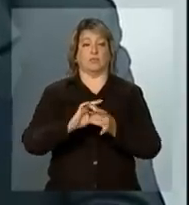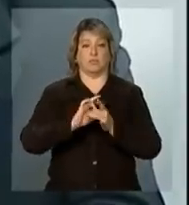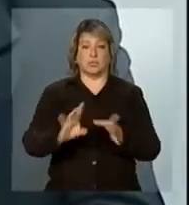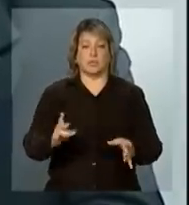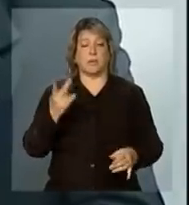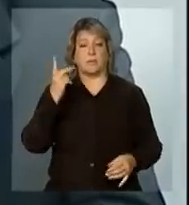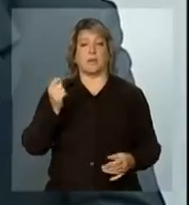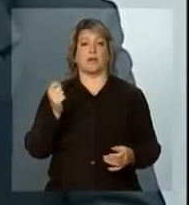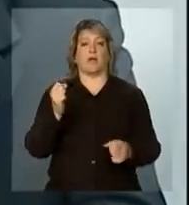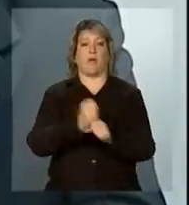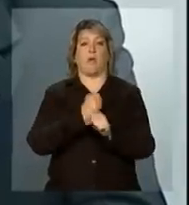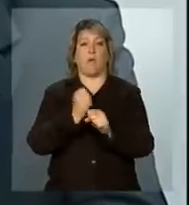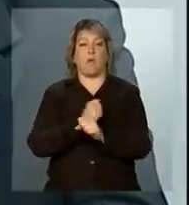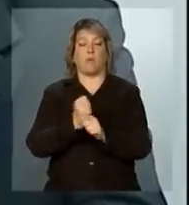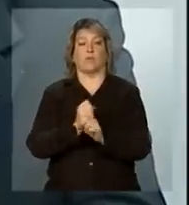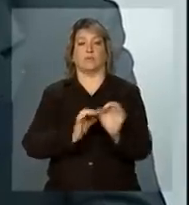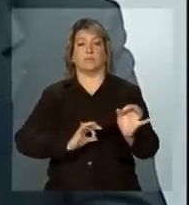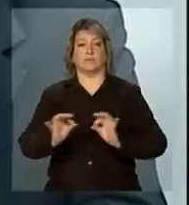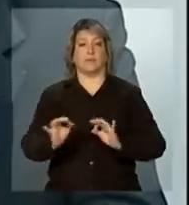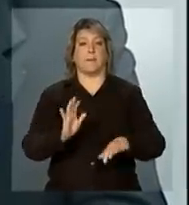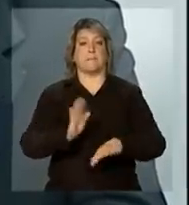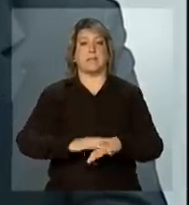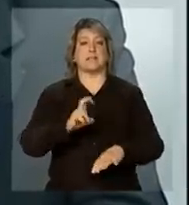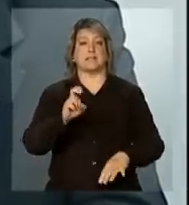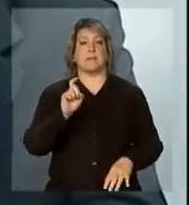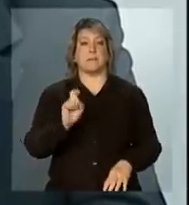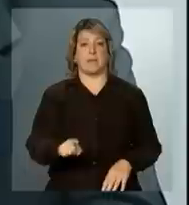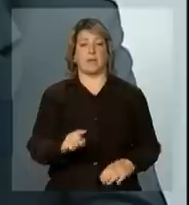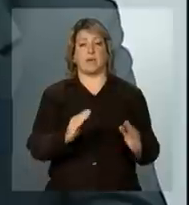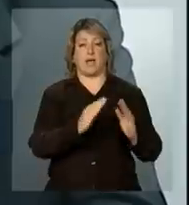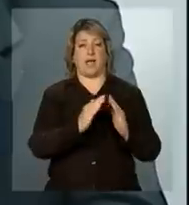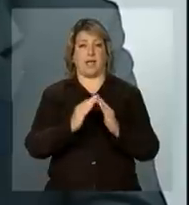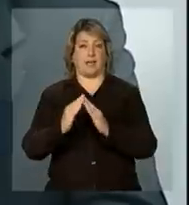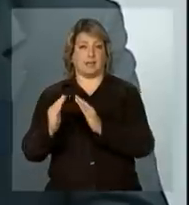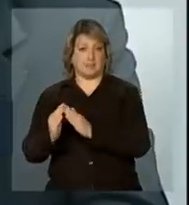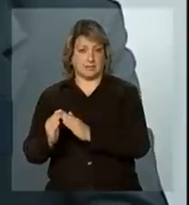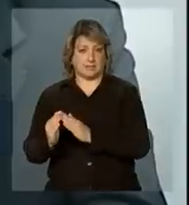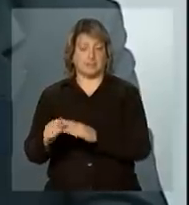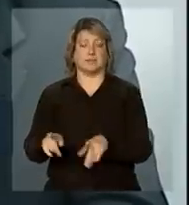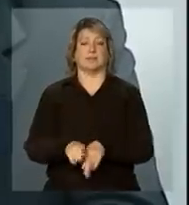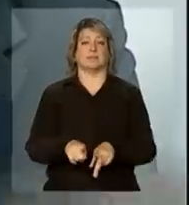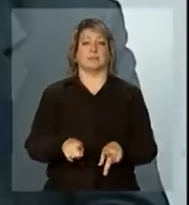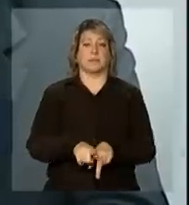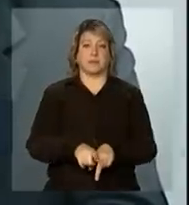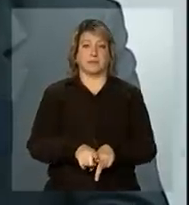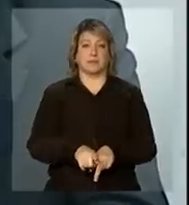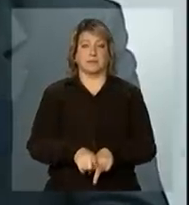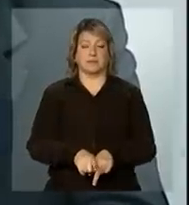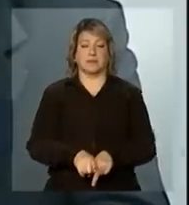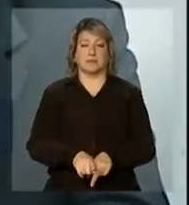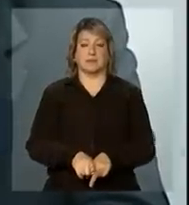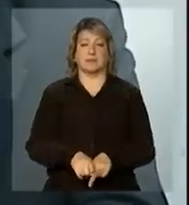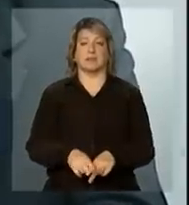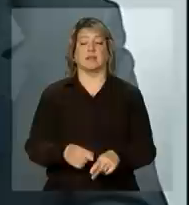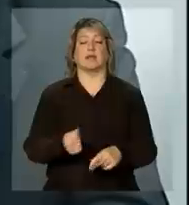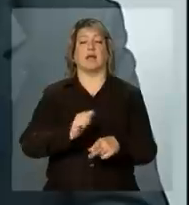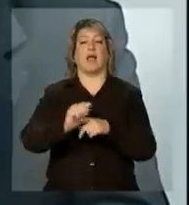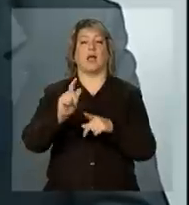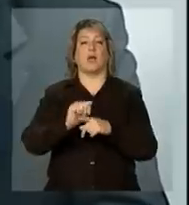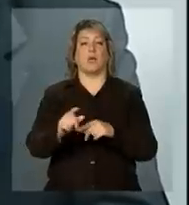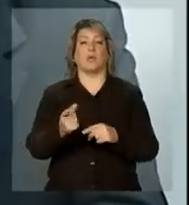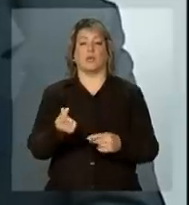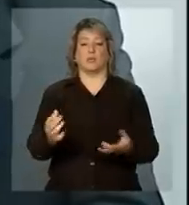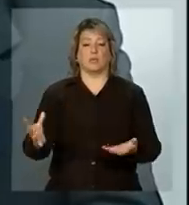recursos para a construção de mais de 5 mil unidades habitacionais e também alocou recursos para